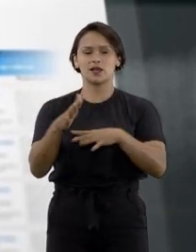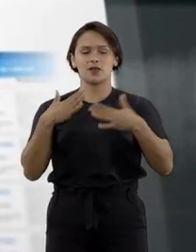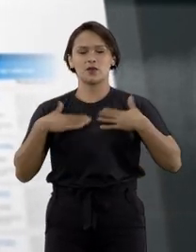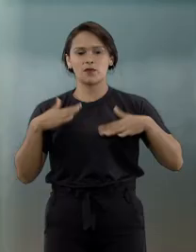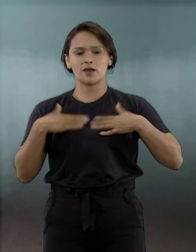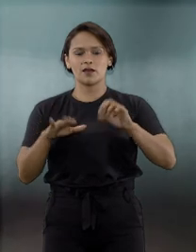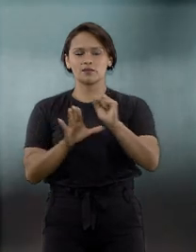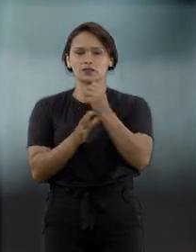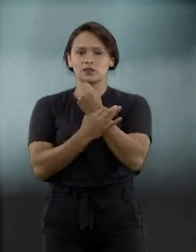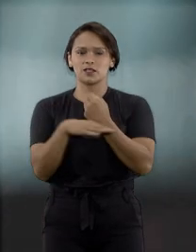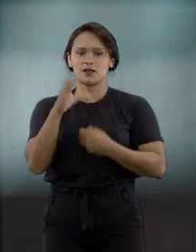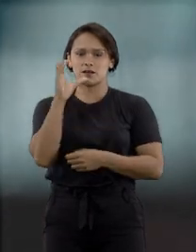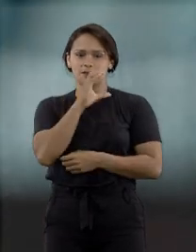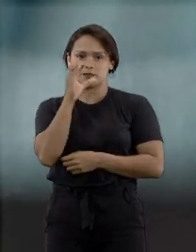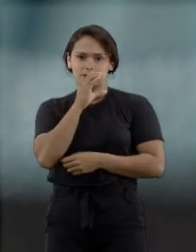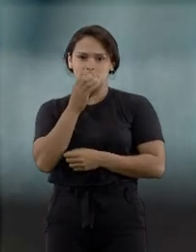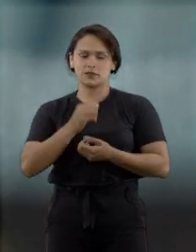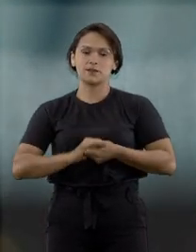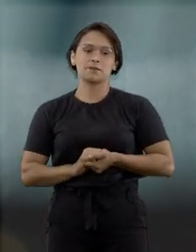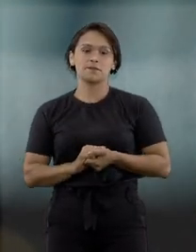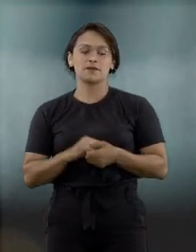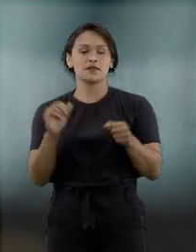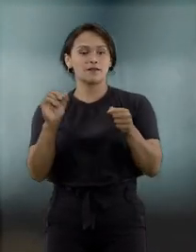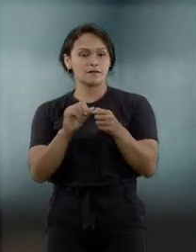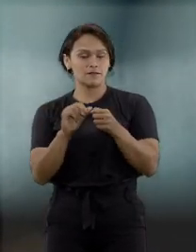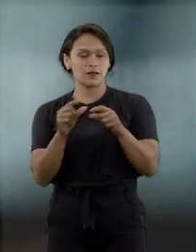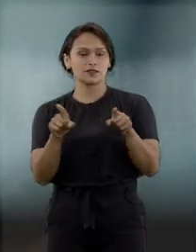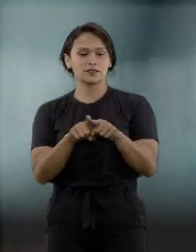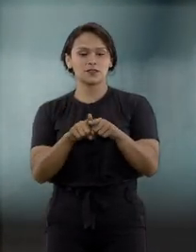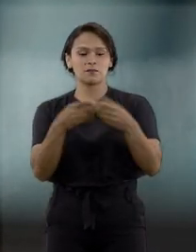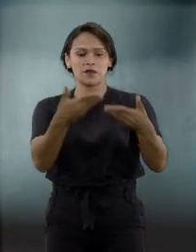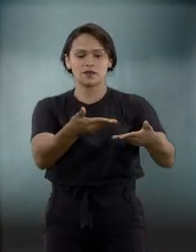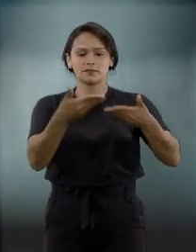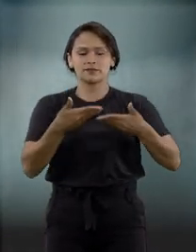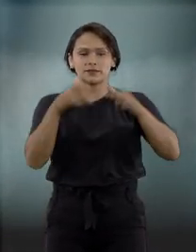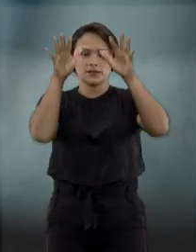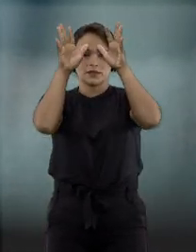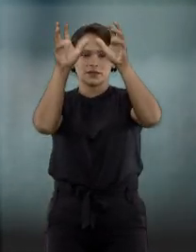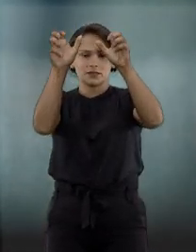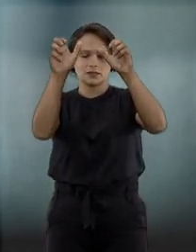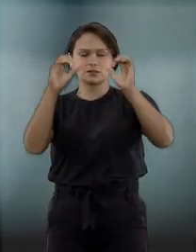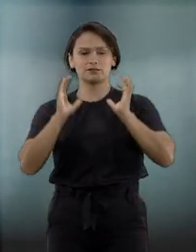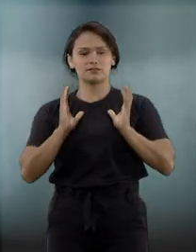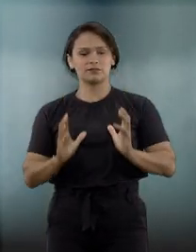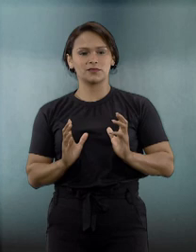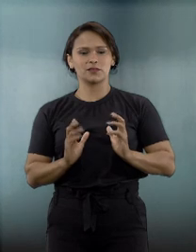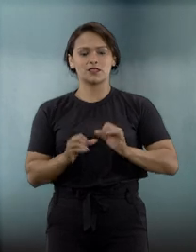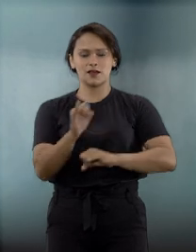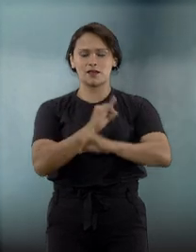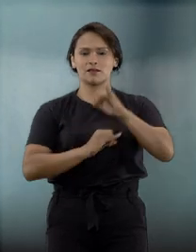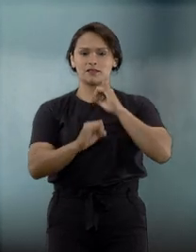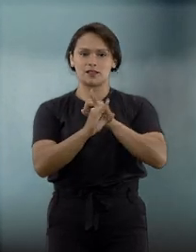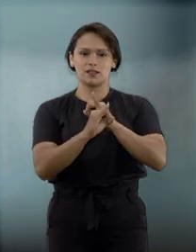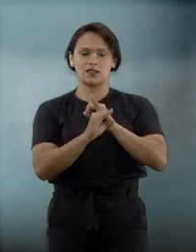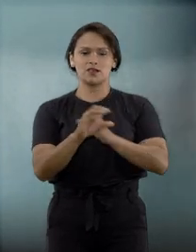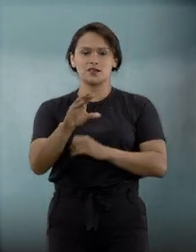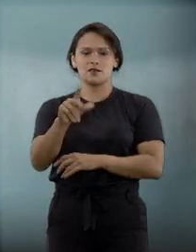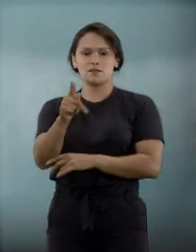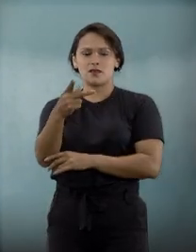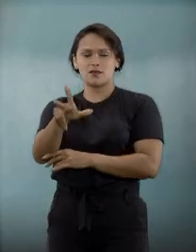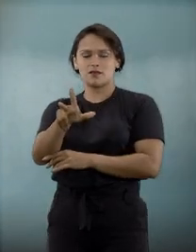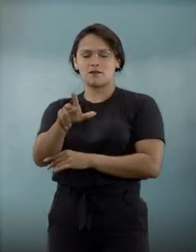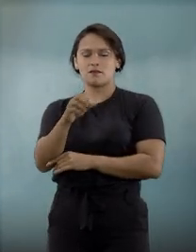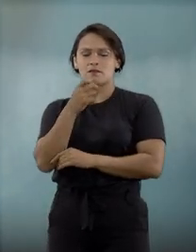rapidez. Faça parte você também do Tribunal da Cidadania na era virtual. CPE Mobile. O